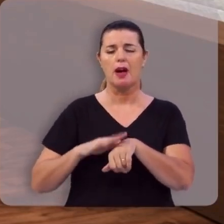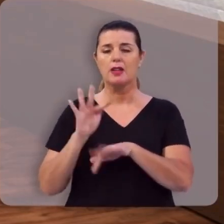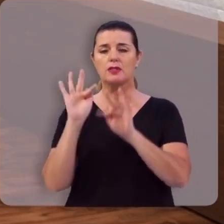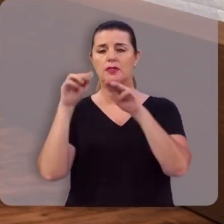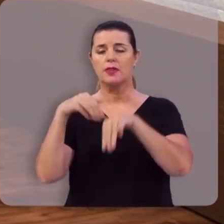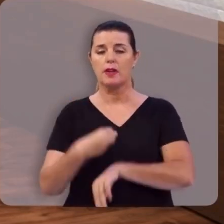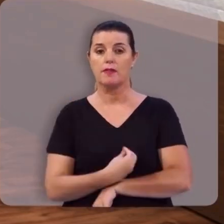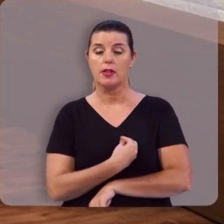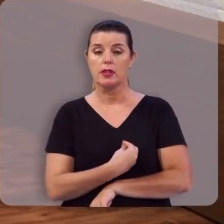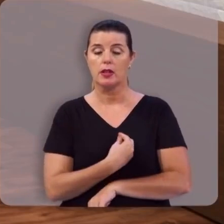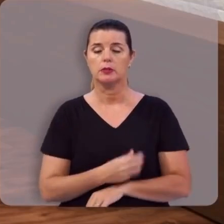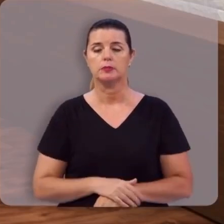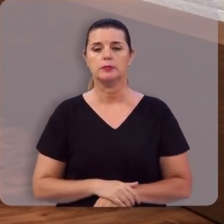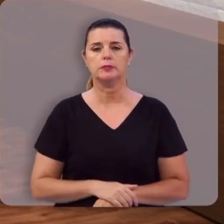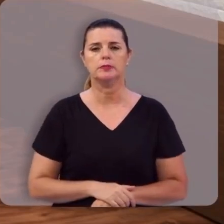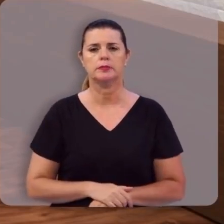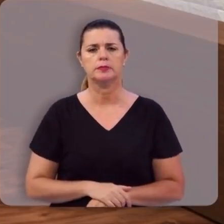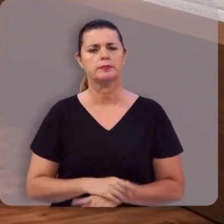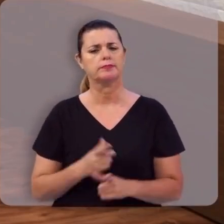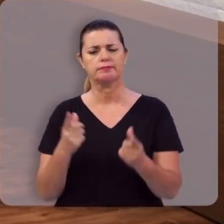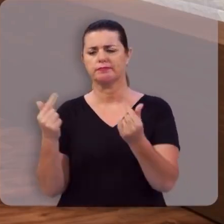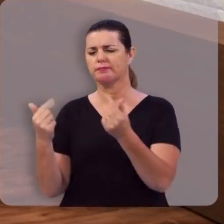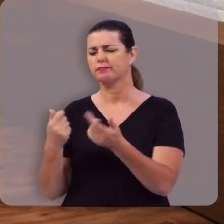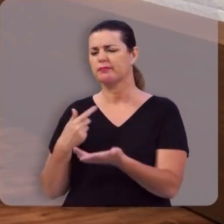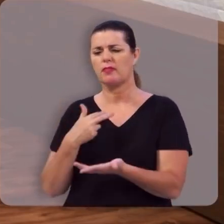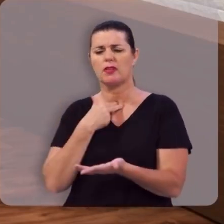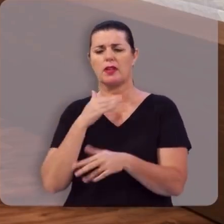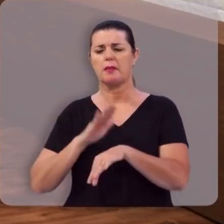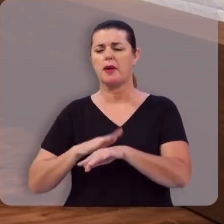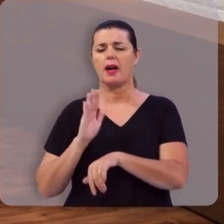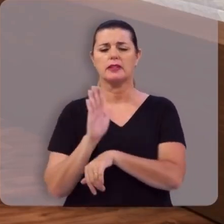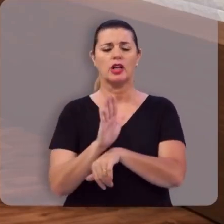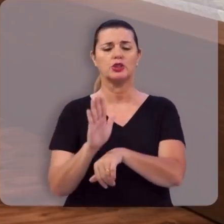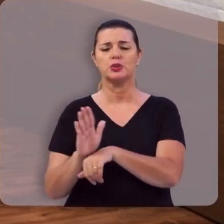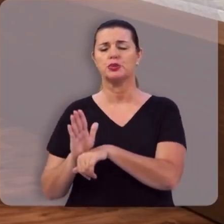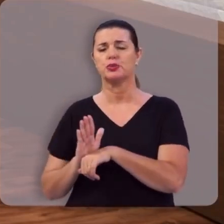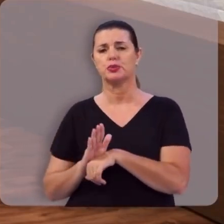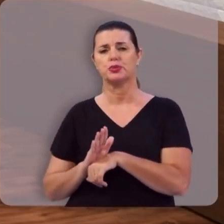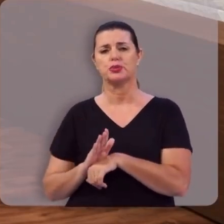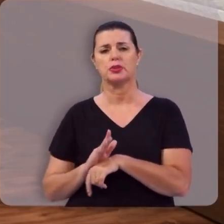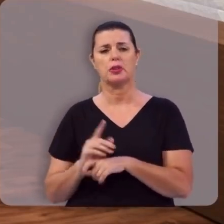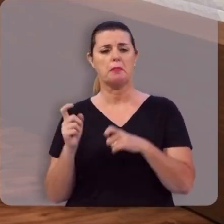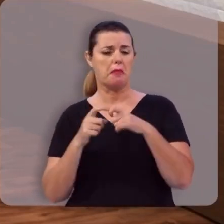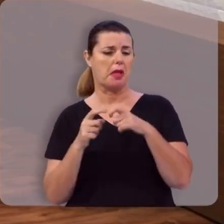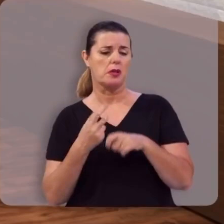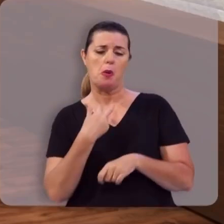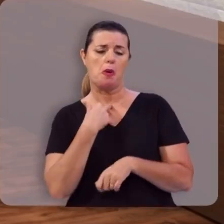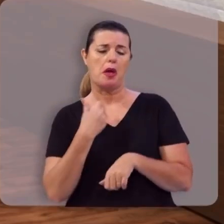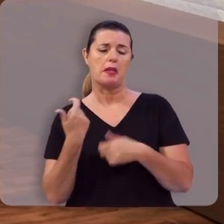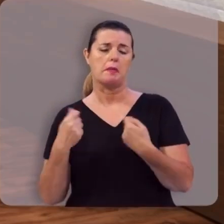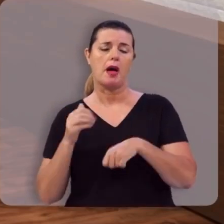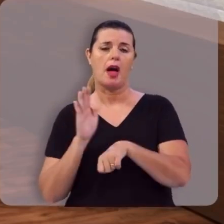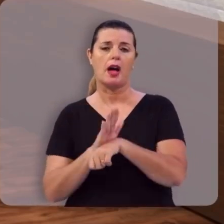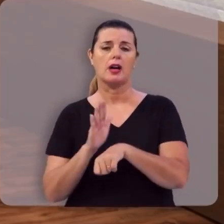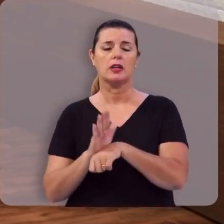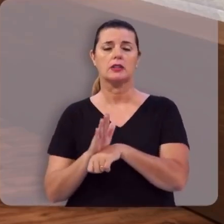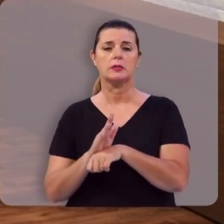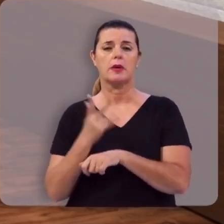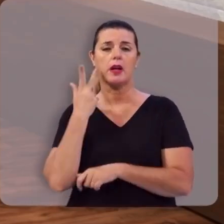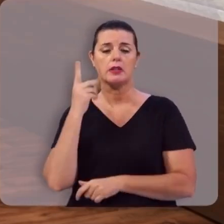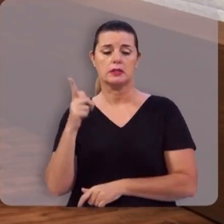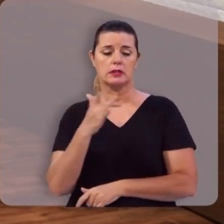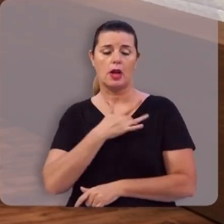finais da vida, os recursos da medicina não podiam mais atender a necessidade que ele tinha de